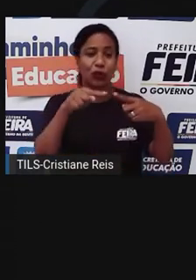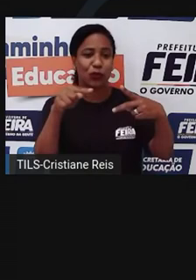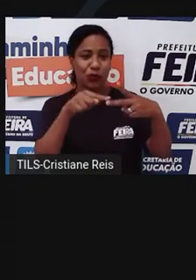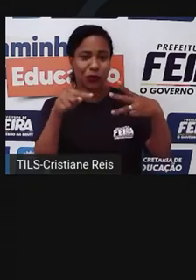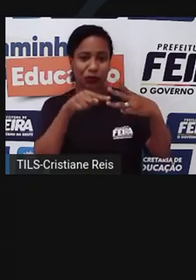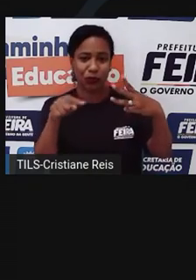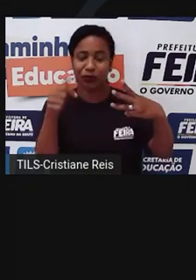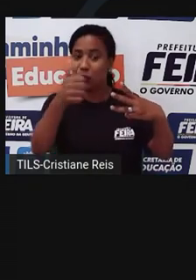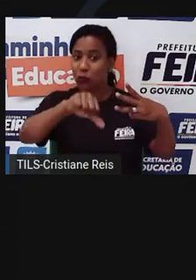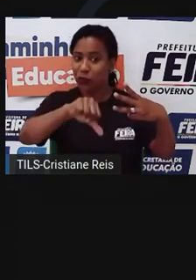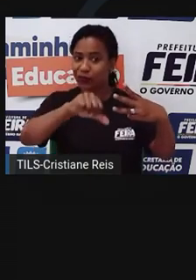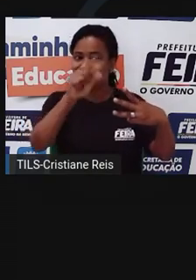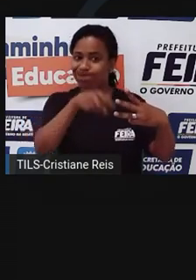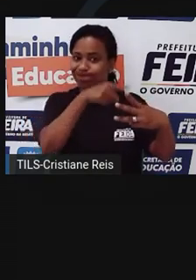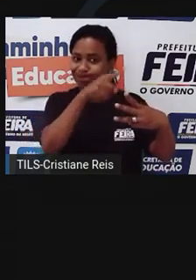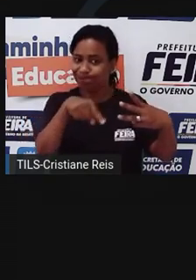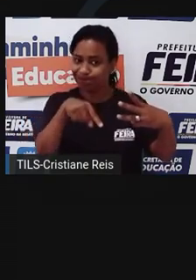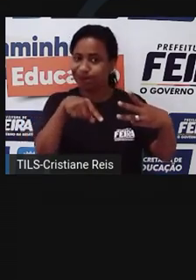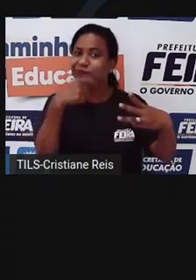hábitos financeiros.